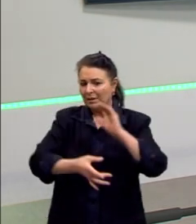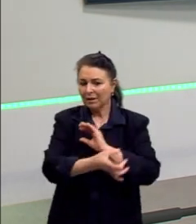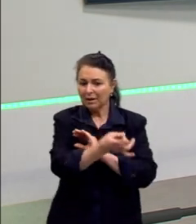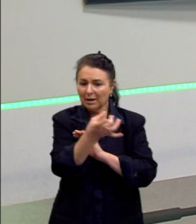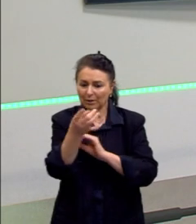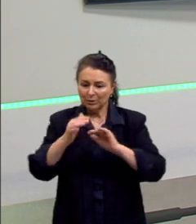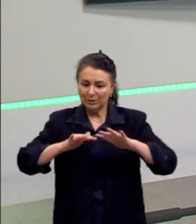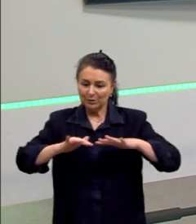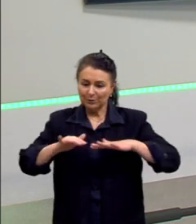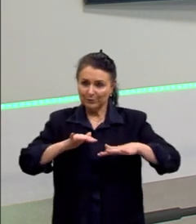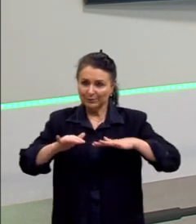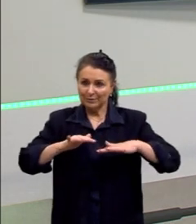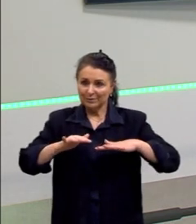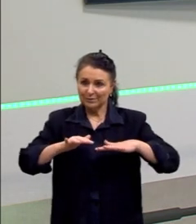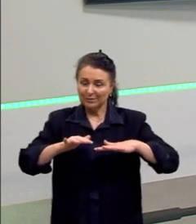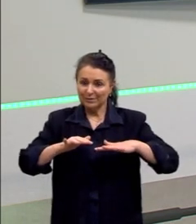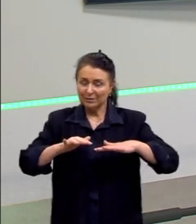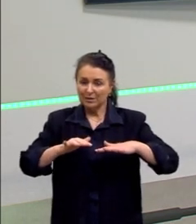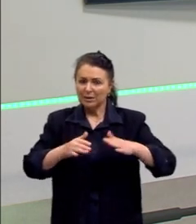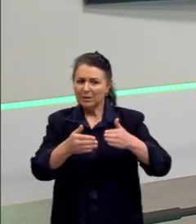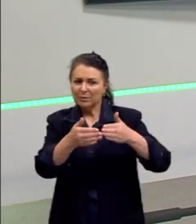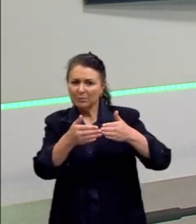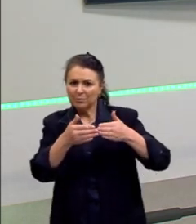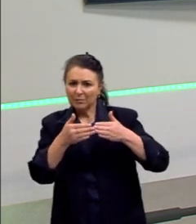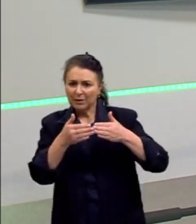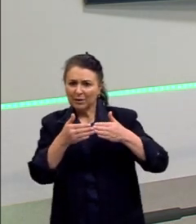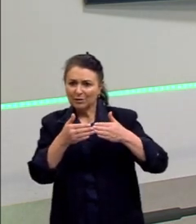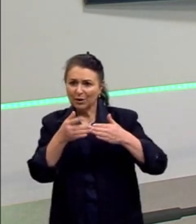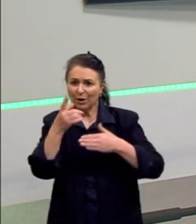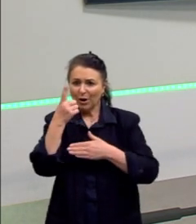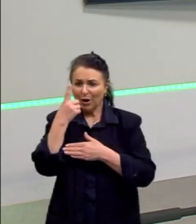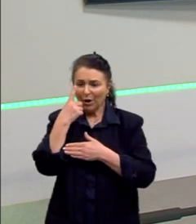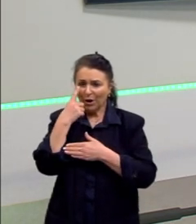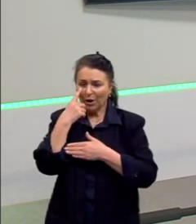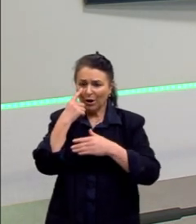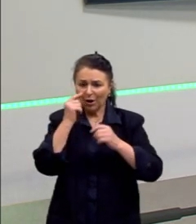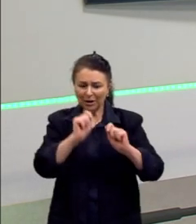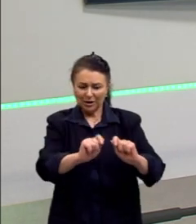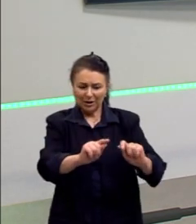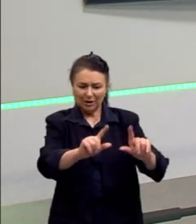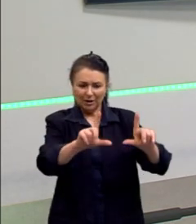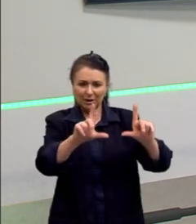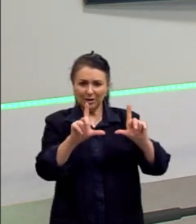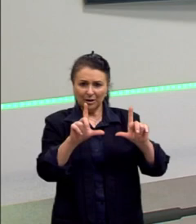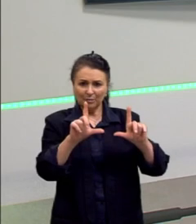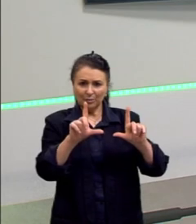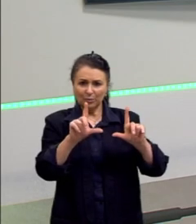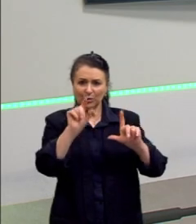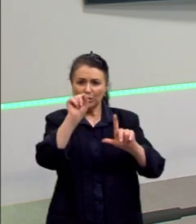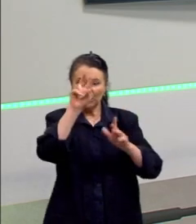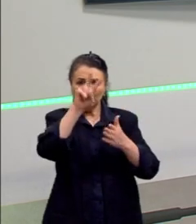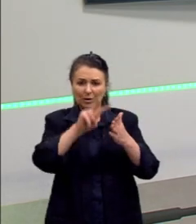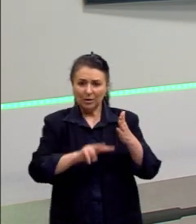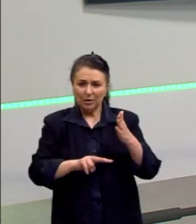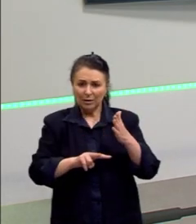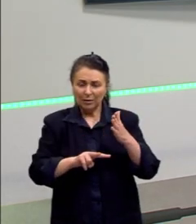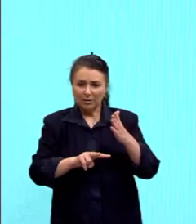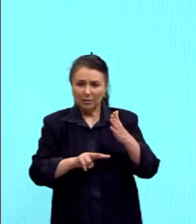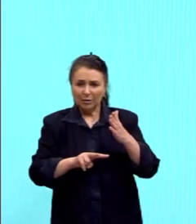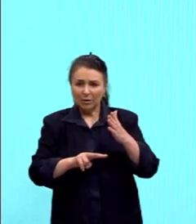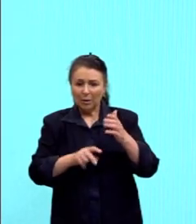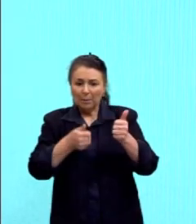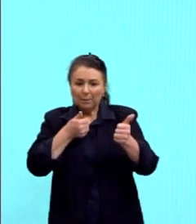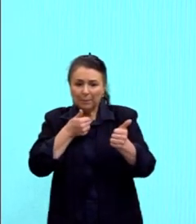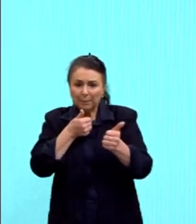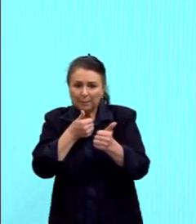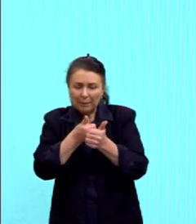um destes movimentos. E aí, pedindo aqui para a câmera cortar, para o trecho que nós lemos, beiramarávamos